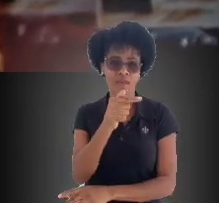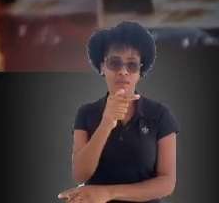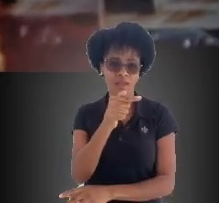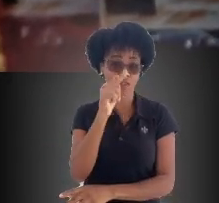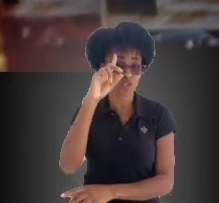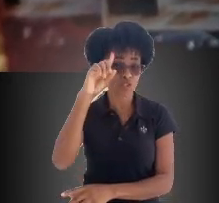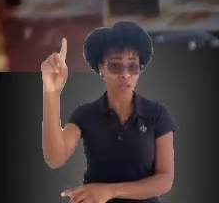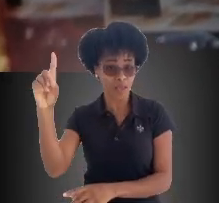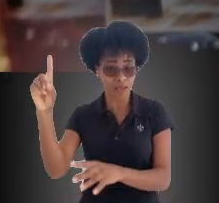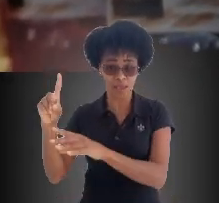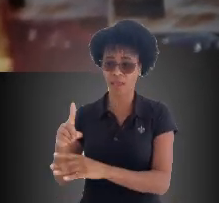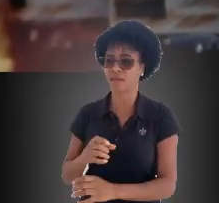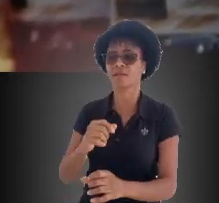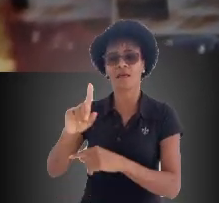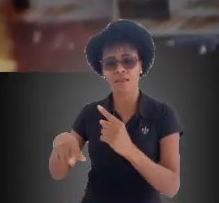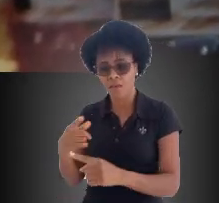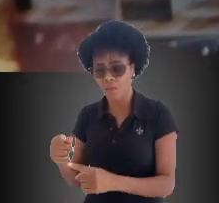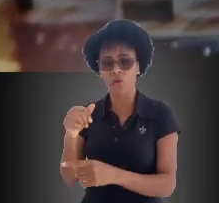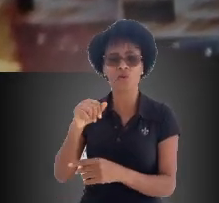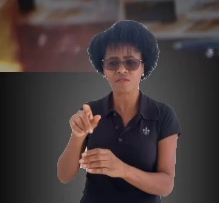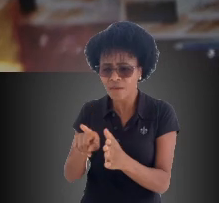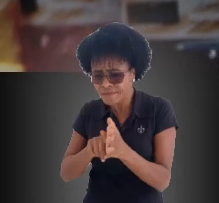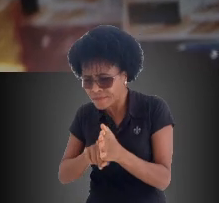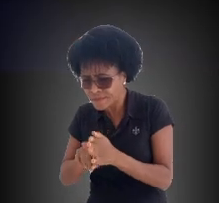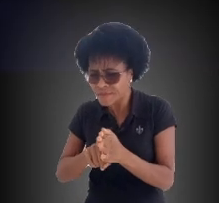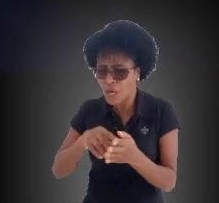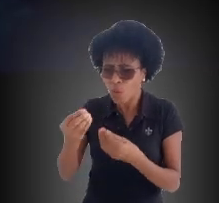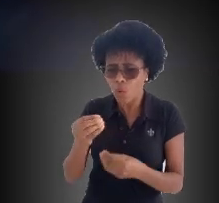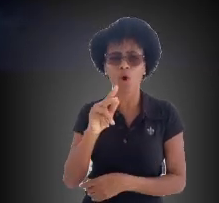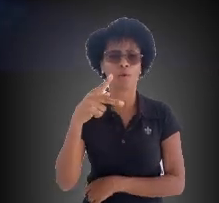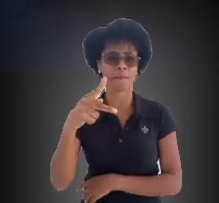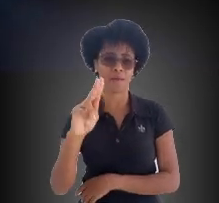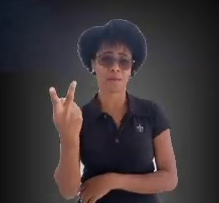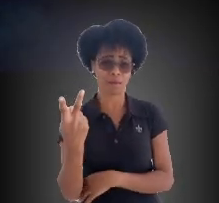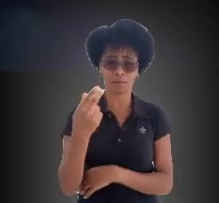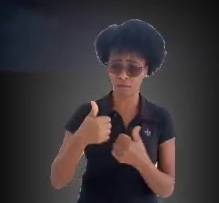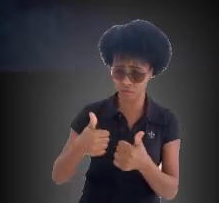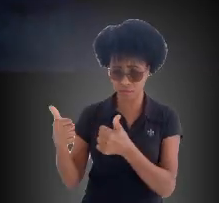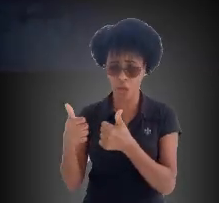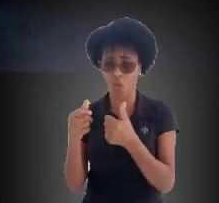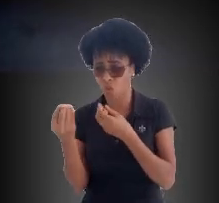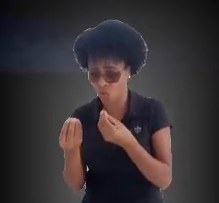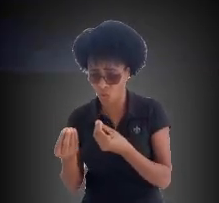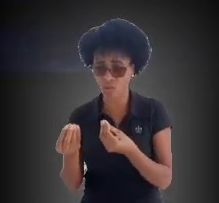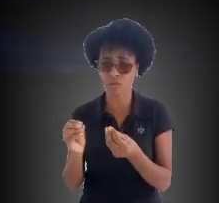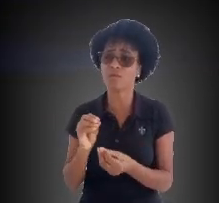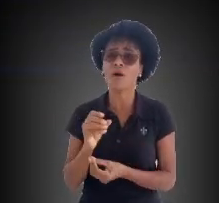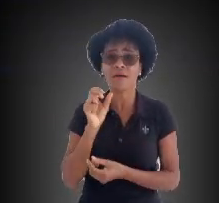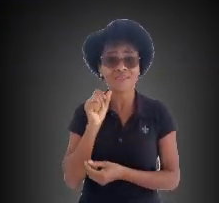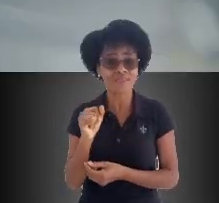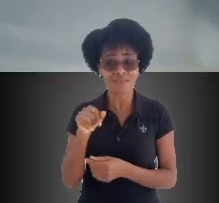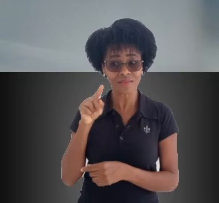de sete dias. Aí, depois de sete dias, que vem a correção do pH, a viscosidade, que a gente acrescenta, a